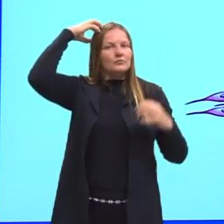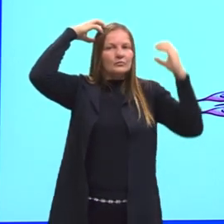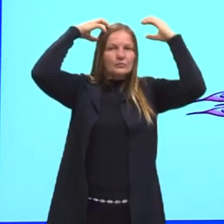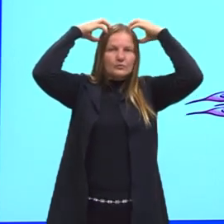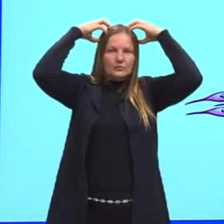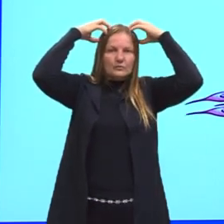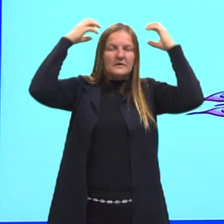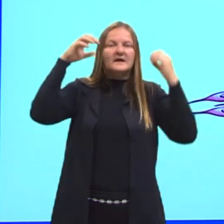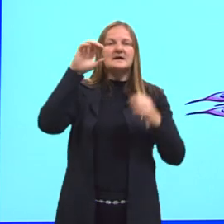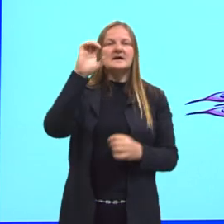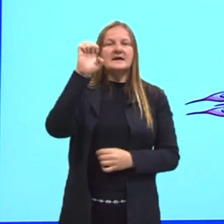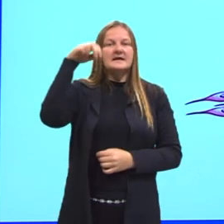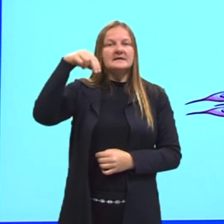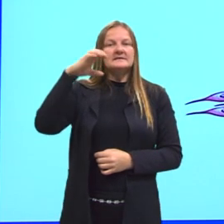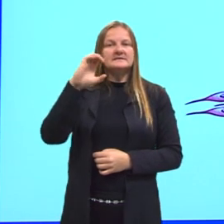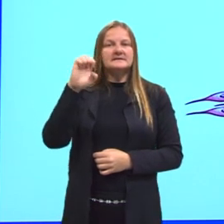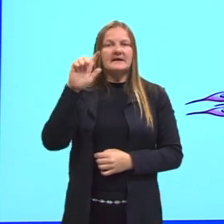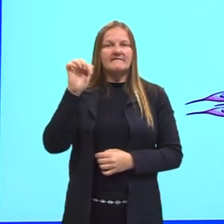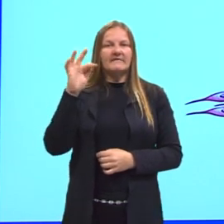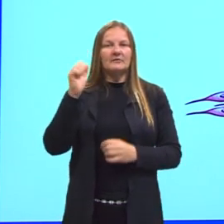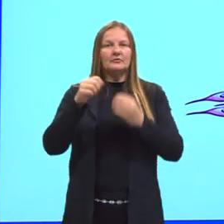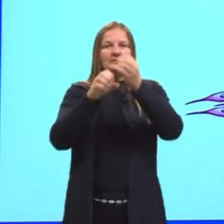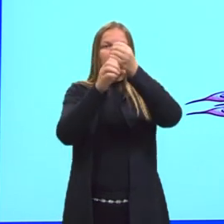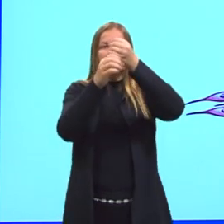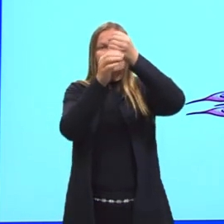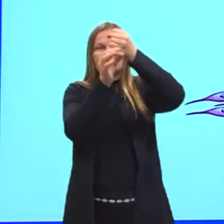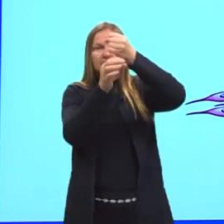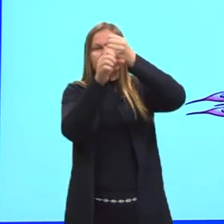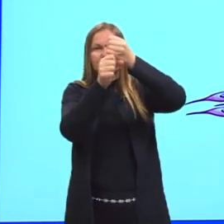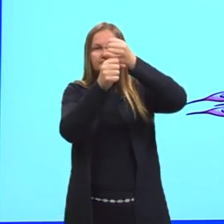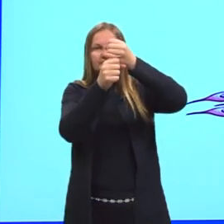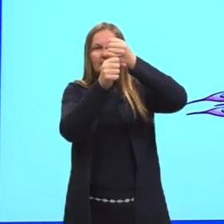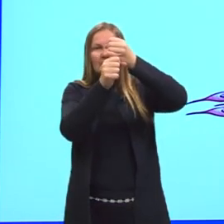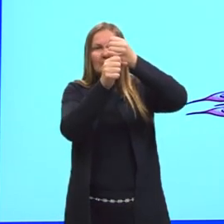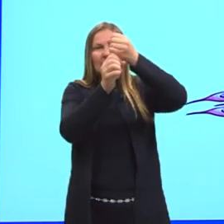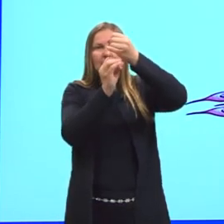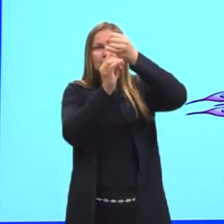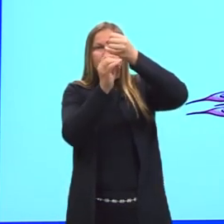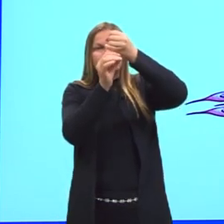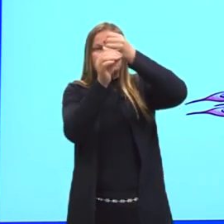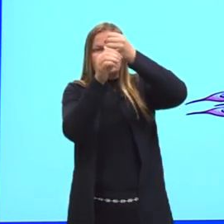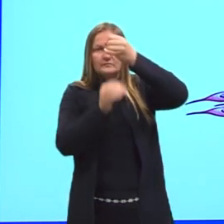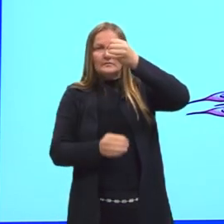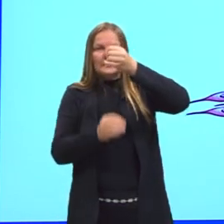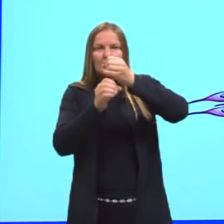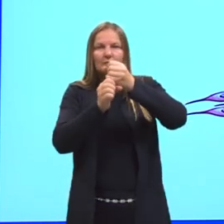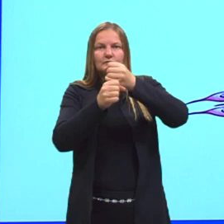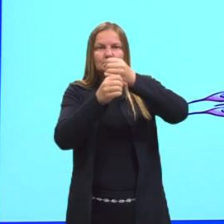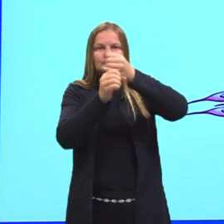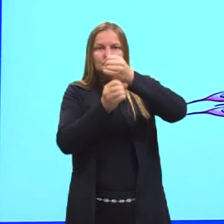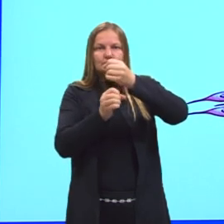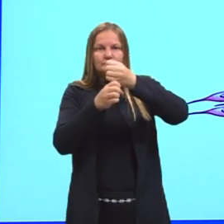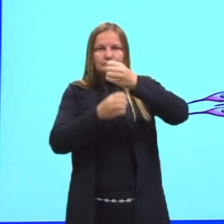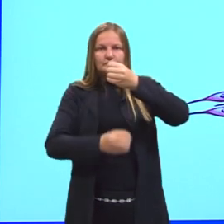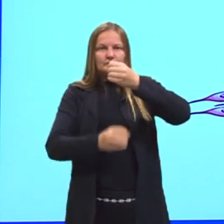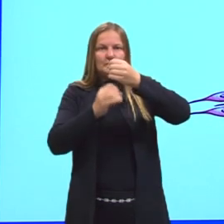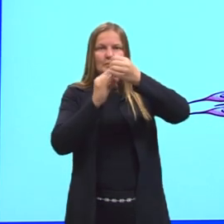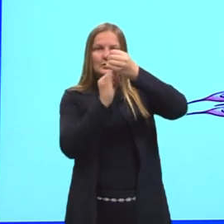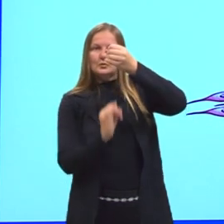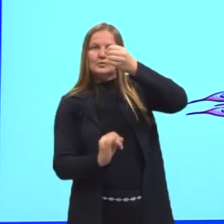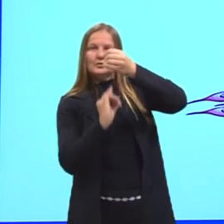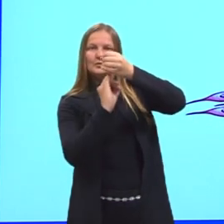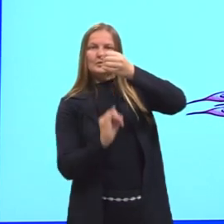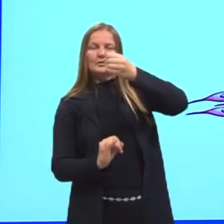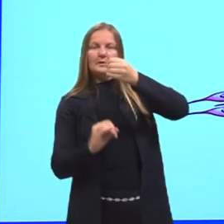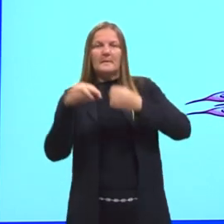e a medula espinhal, e vai formar também o sistema nervoso periférico, que representa a sigla